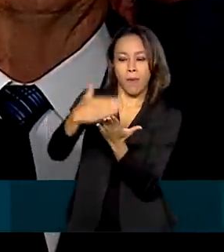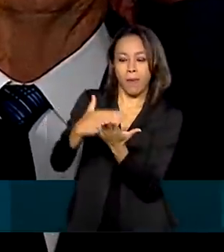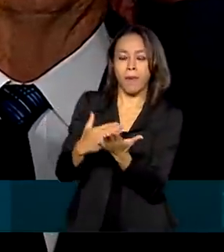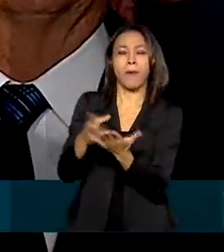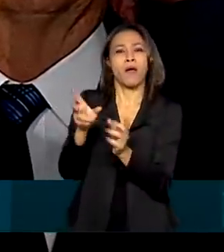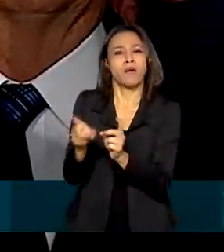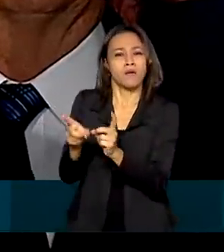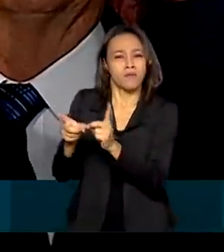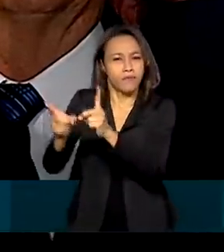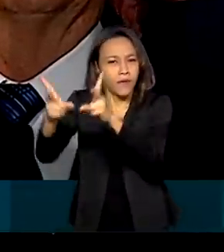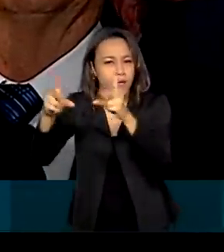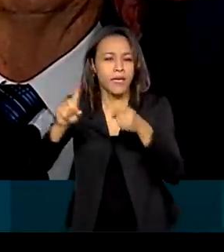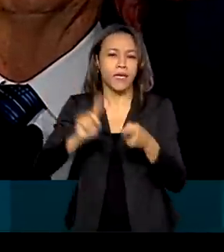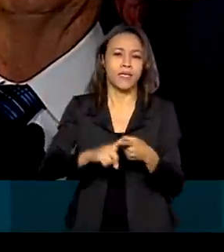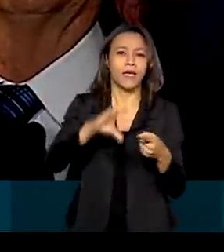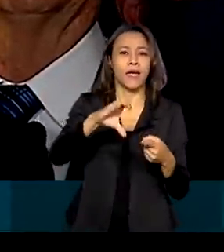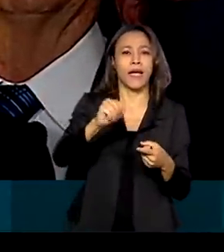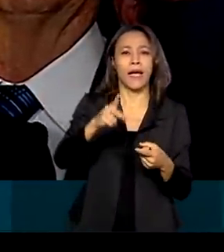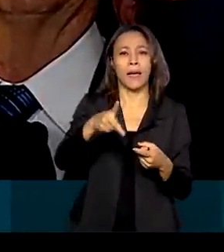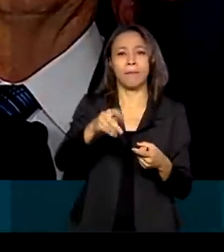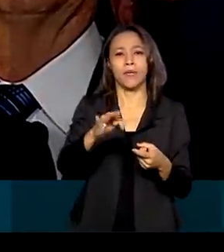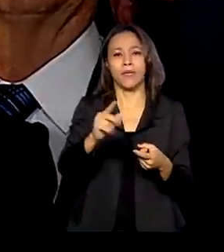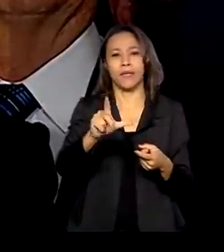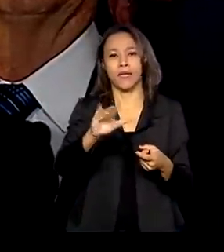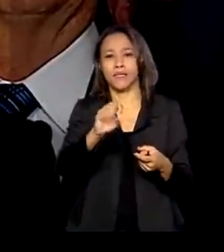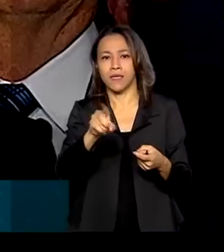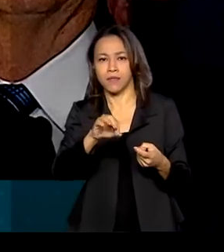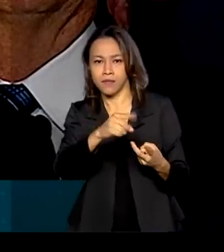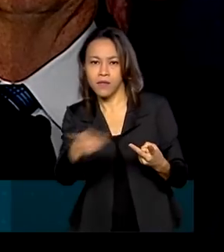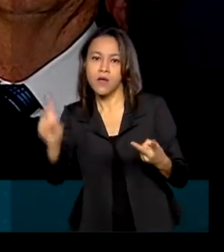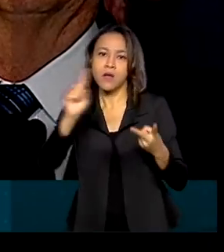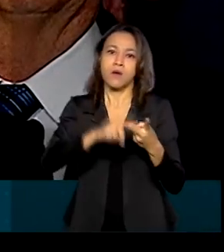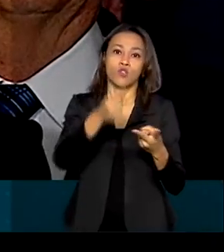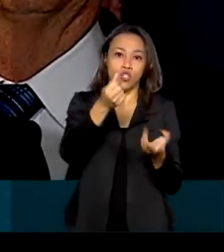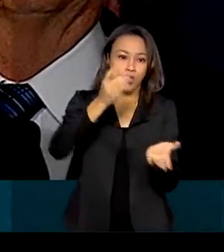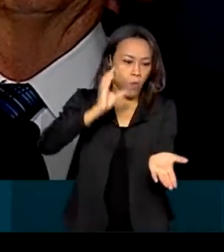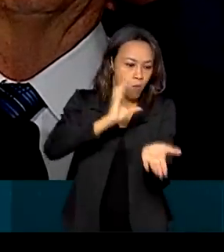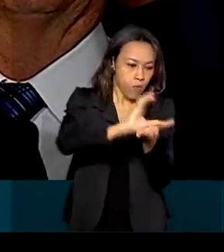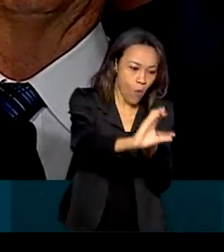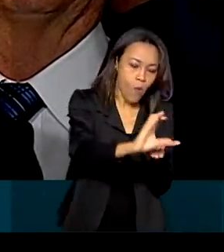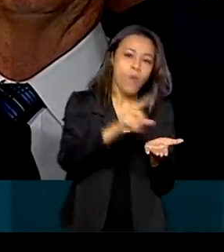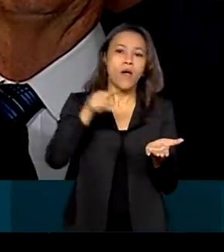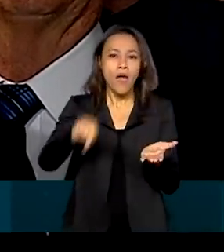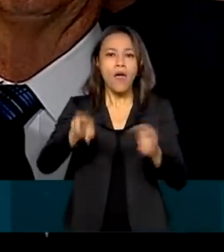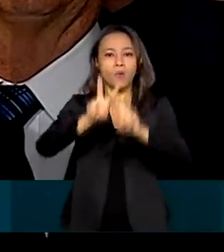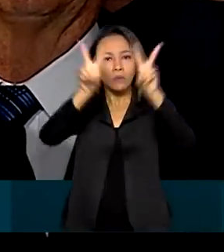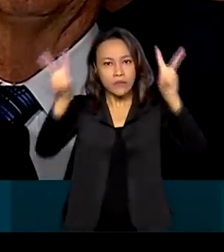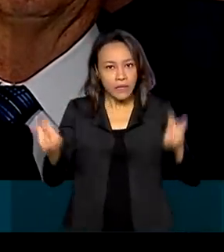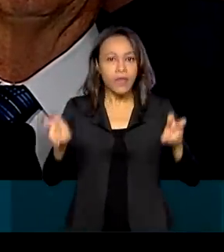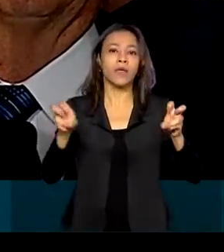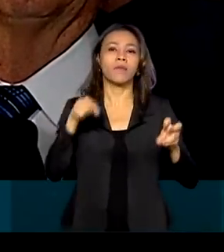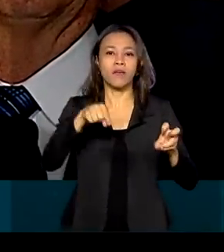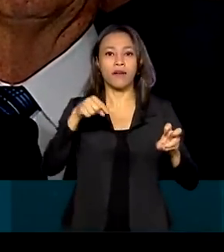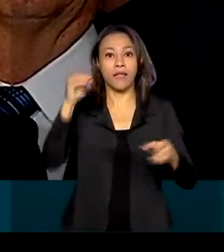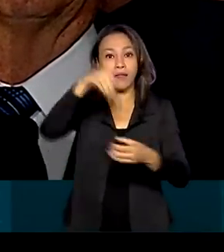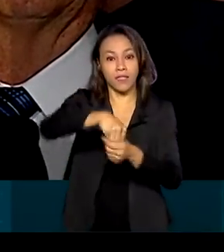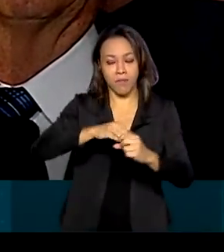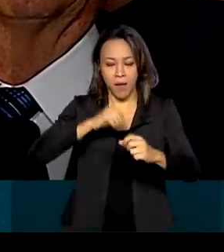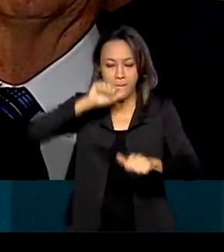privatizações, discussões, capitalizações, investimentos, uma pauta que andará no Congresso com as reformas.